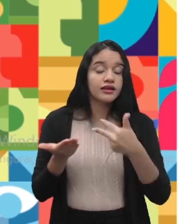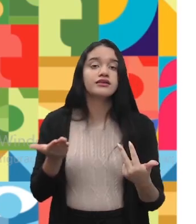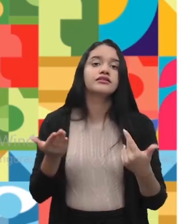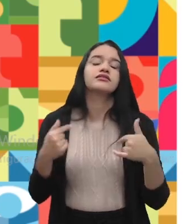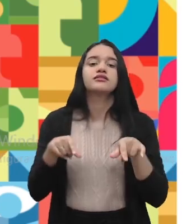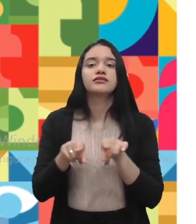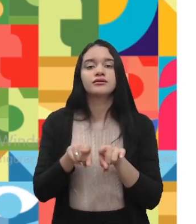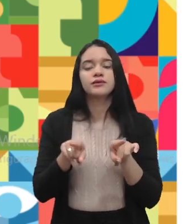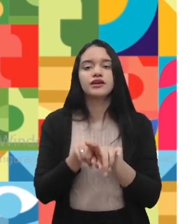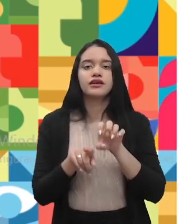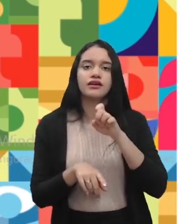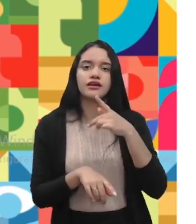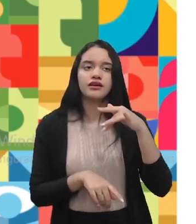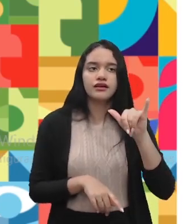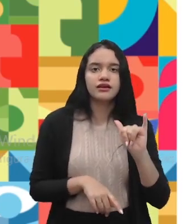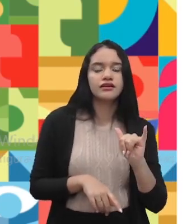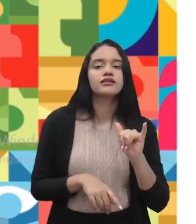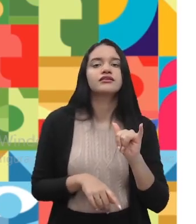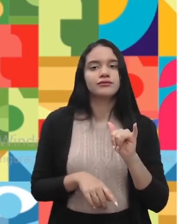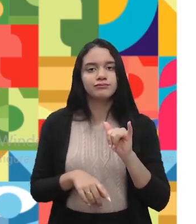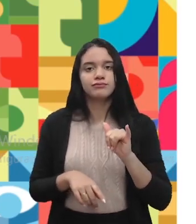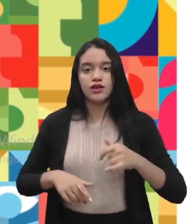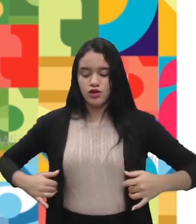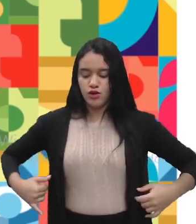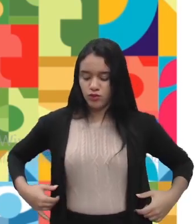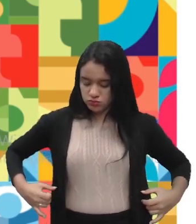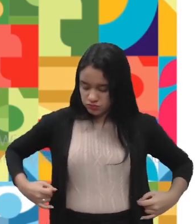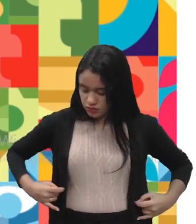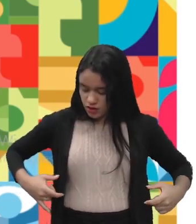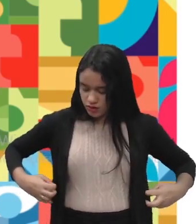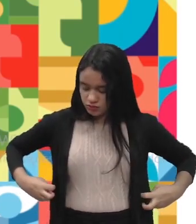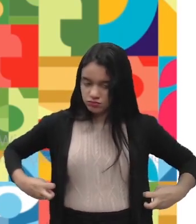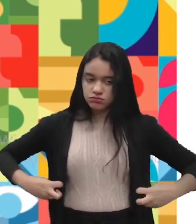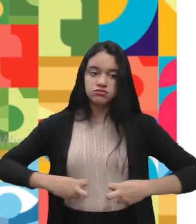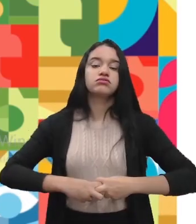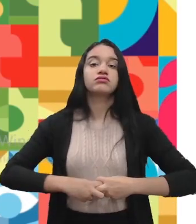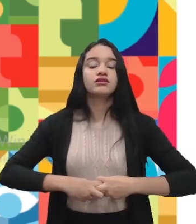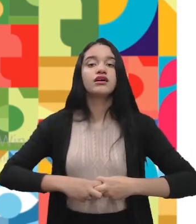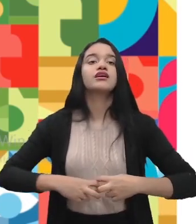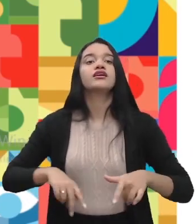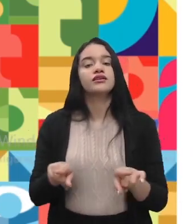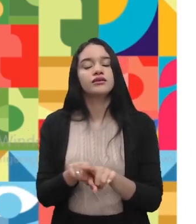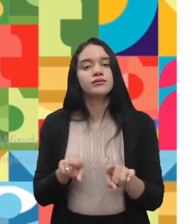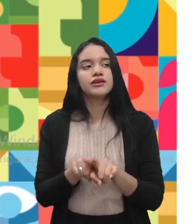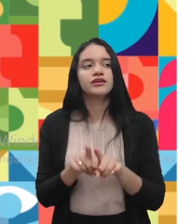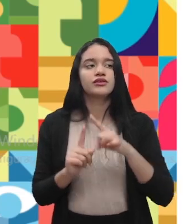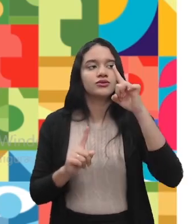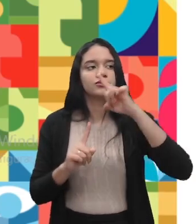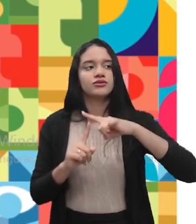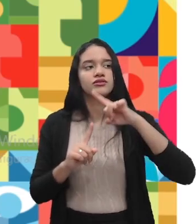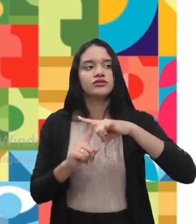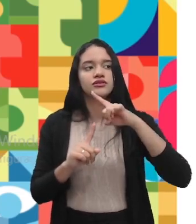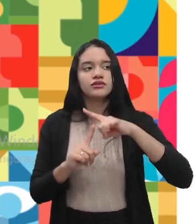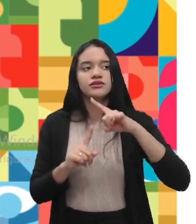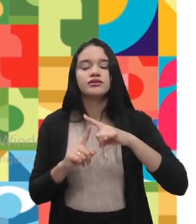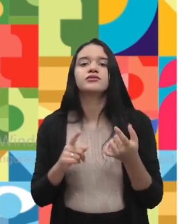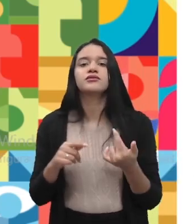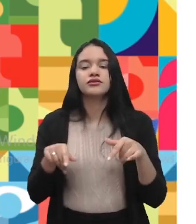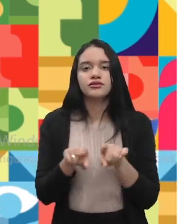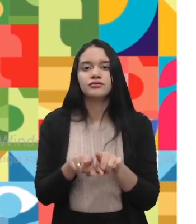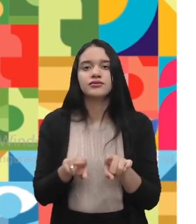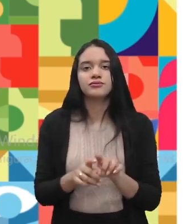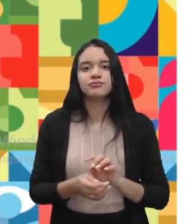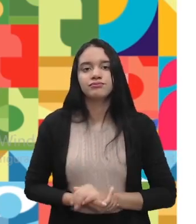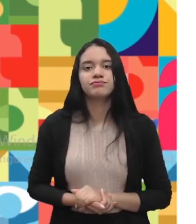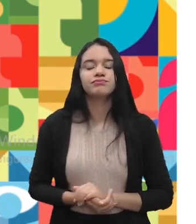EPIs, para o cinto de segurança, principalmente, e os tipos de talabartes, né, de amarração que você vai fazer com esse cinto.